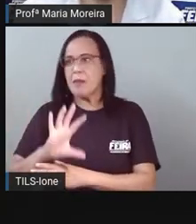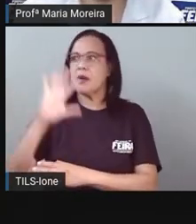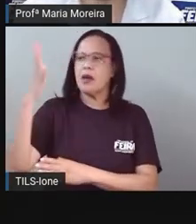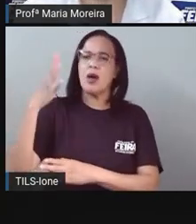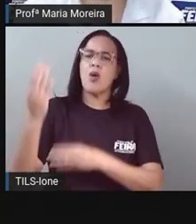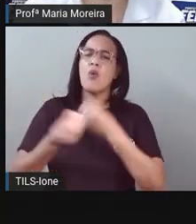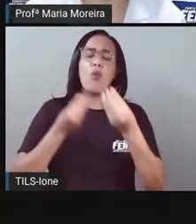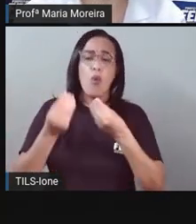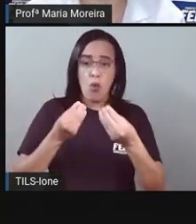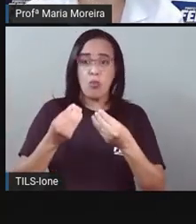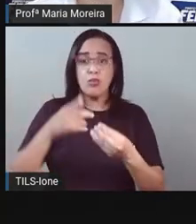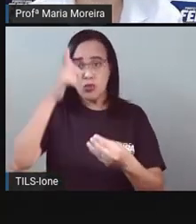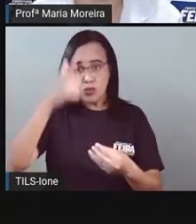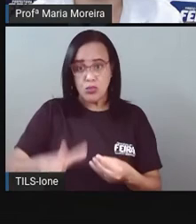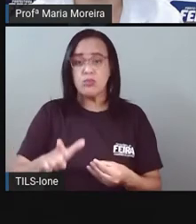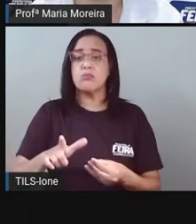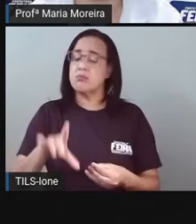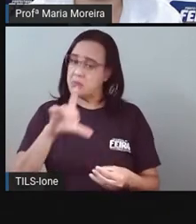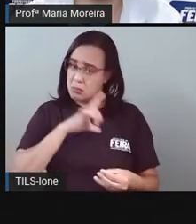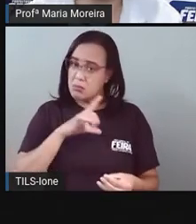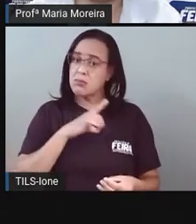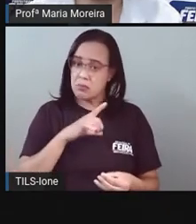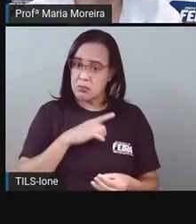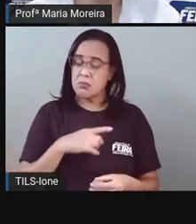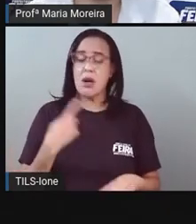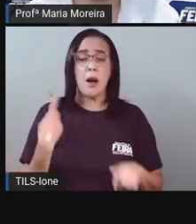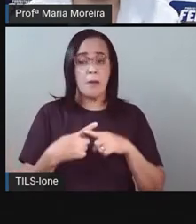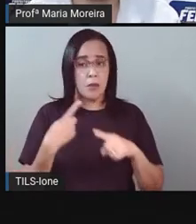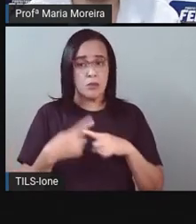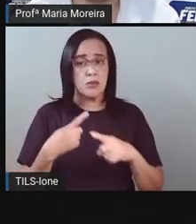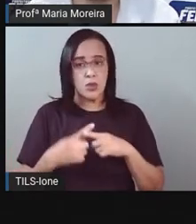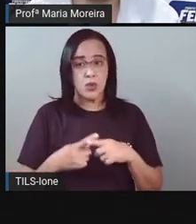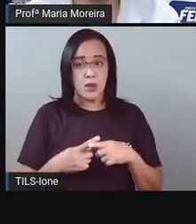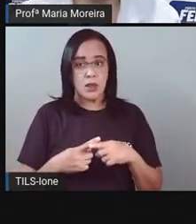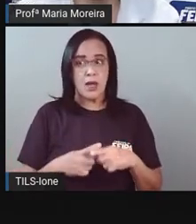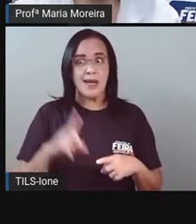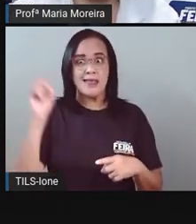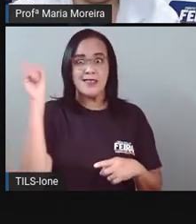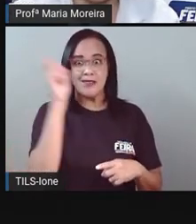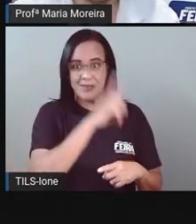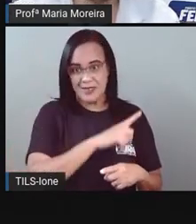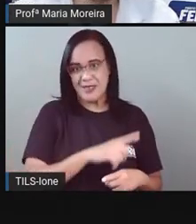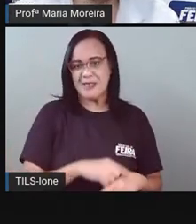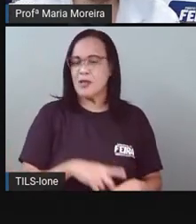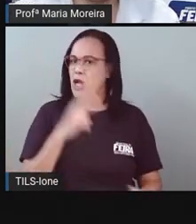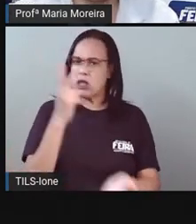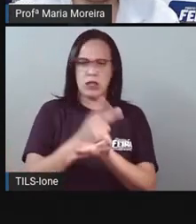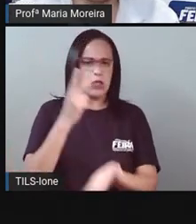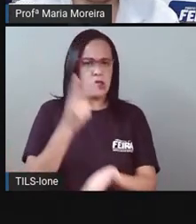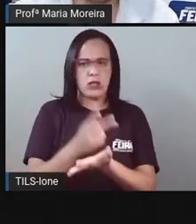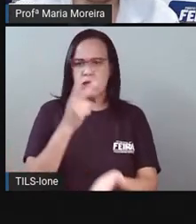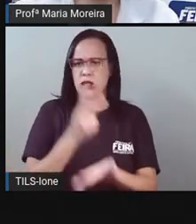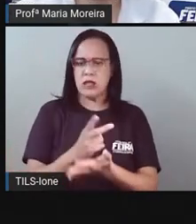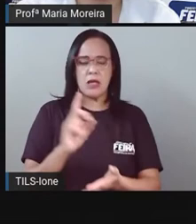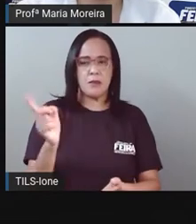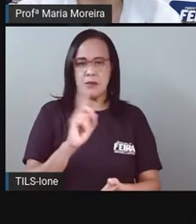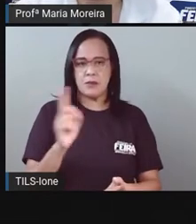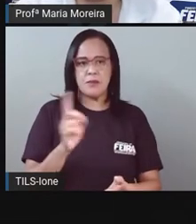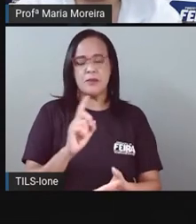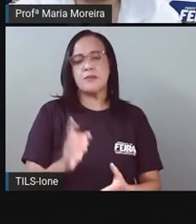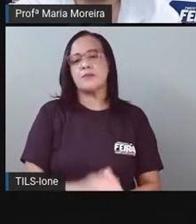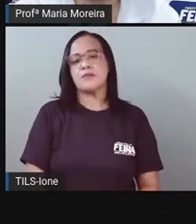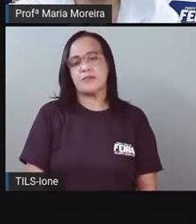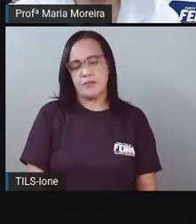vez Né? Então aí também É considerado um fenômeno natural Mais uma foto aí Da lagoa Do jacaré Lindíssima Essa imagem, né?